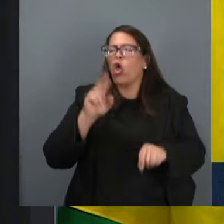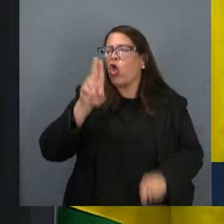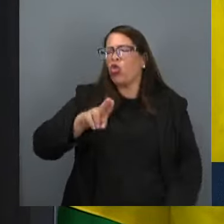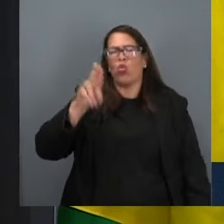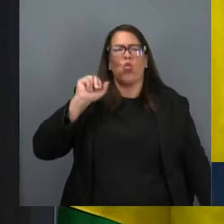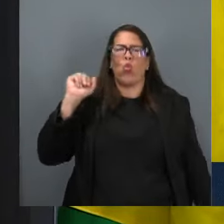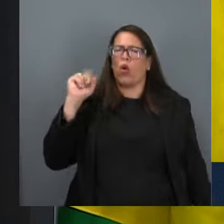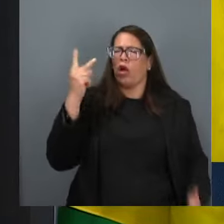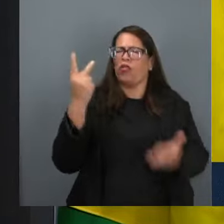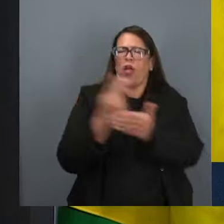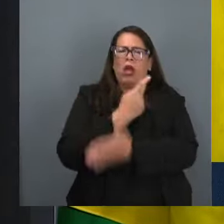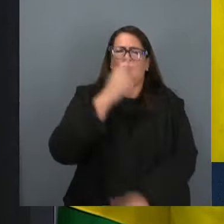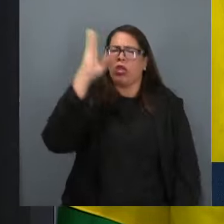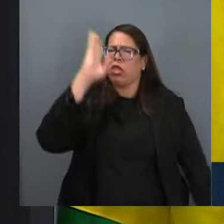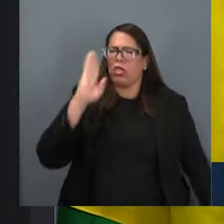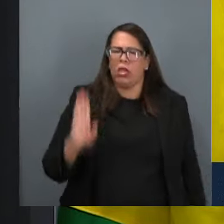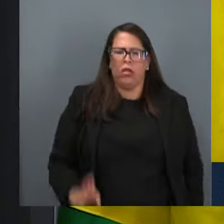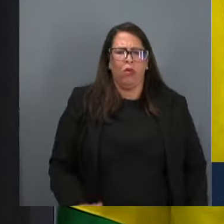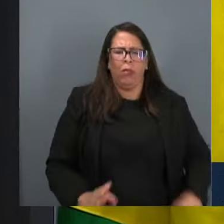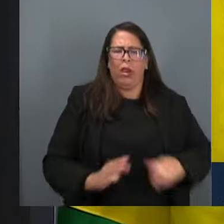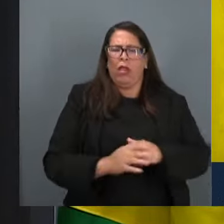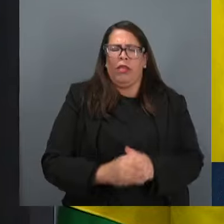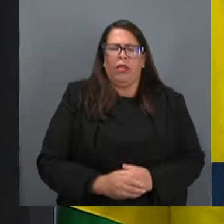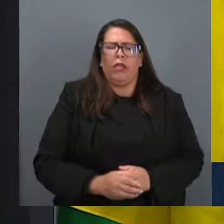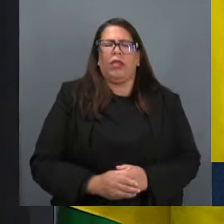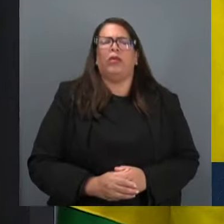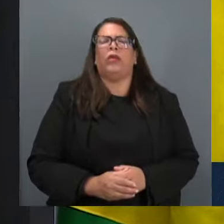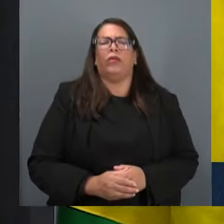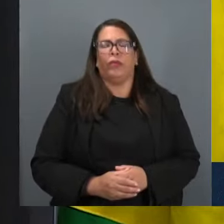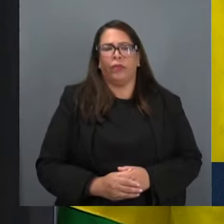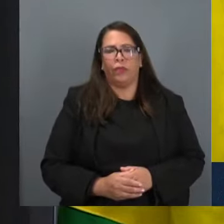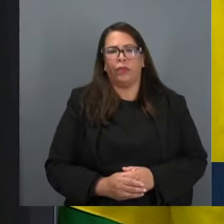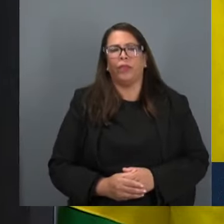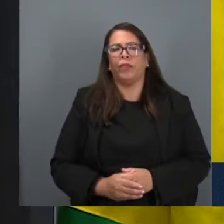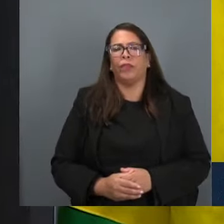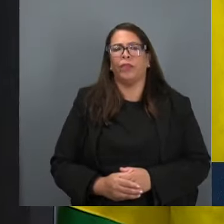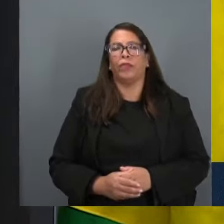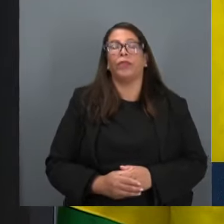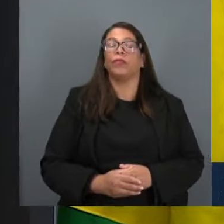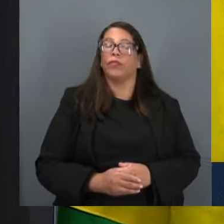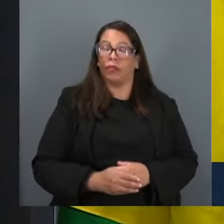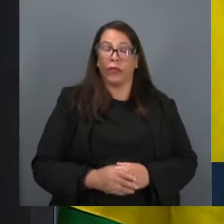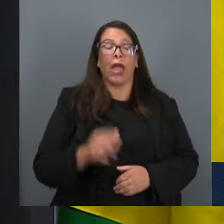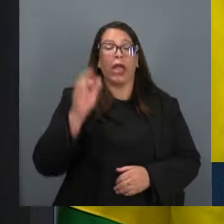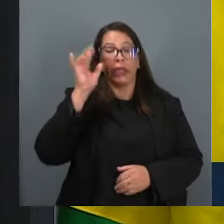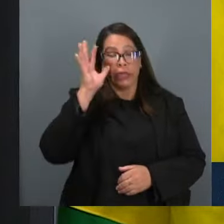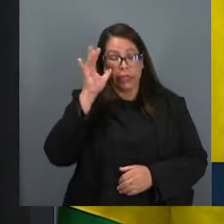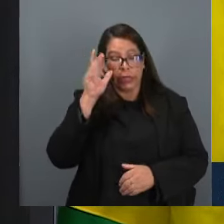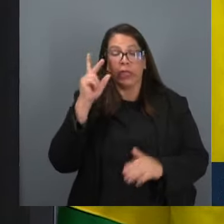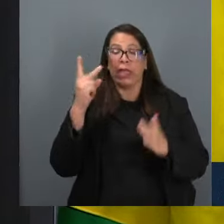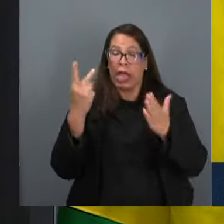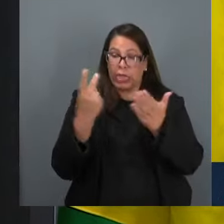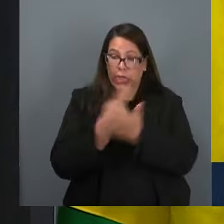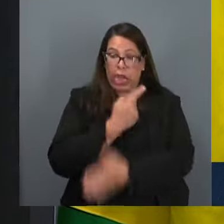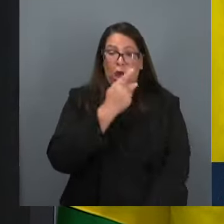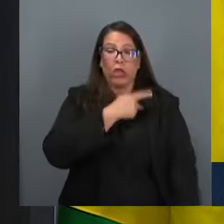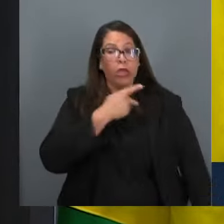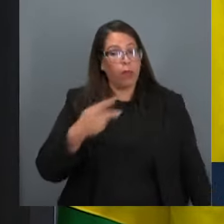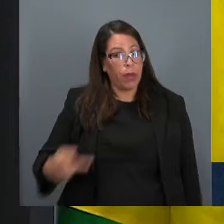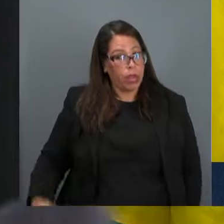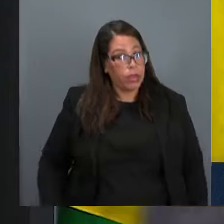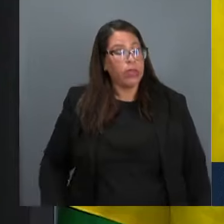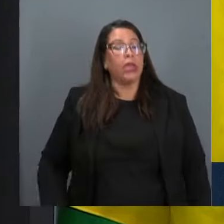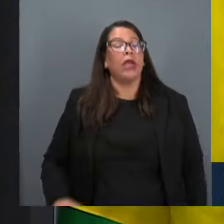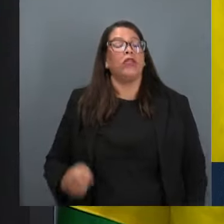em toda a história do Poder Judiciário. Curiosamente, senhor presidente, uma das primeiras